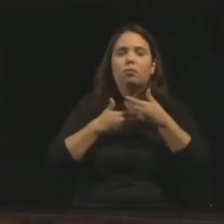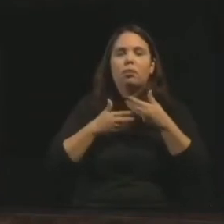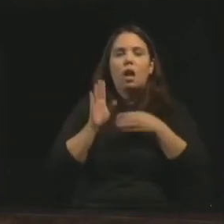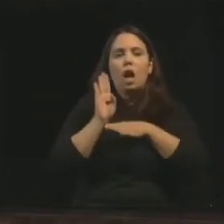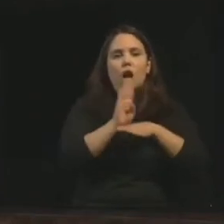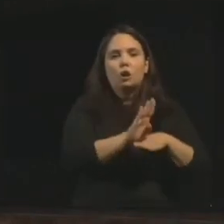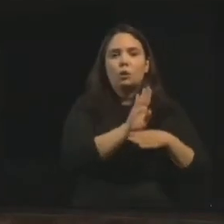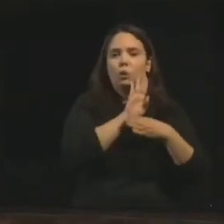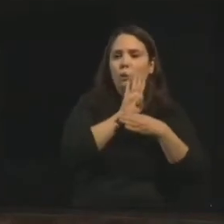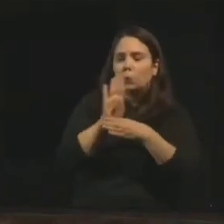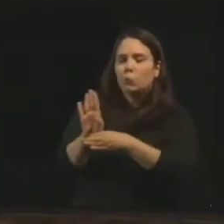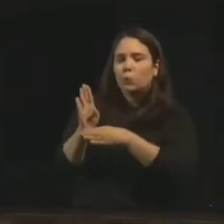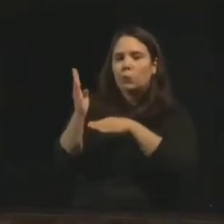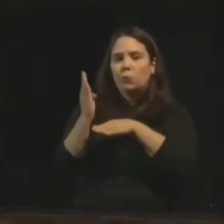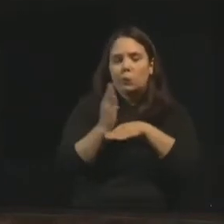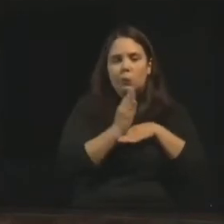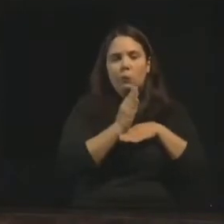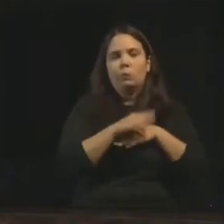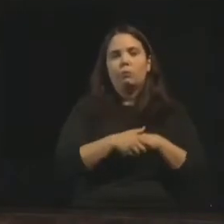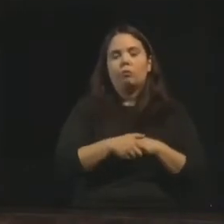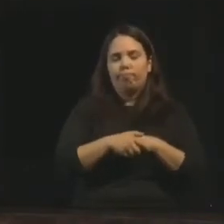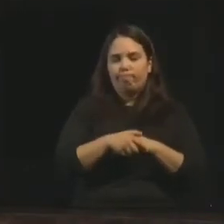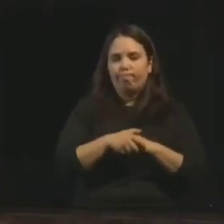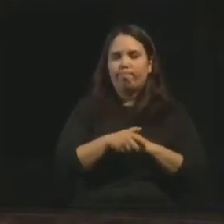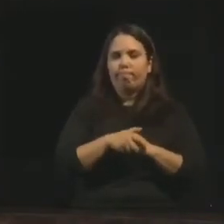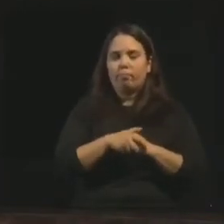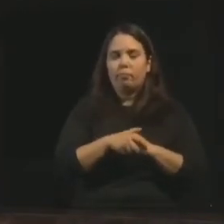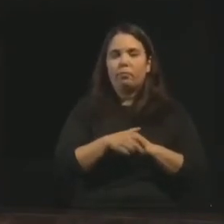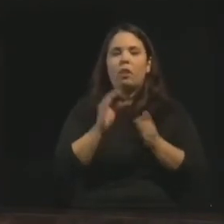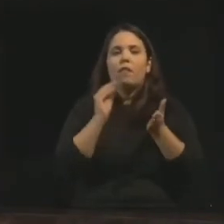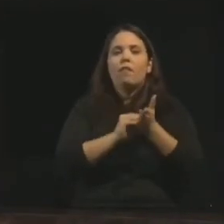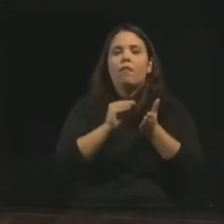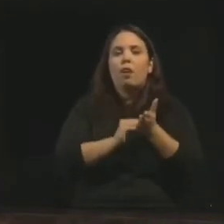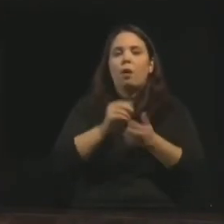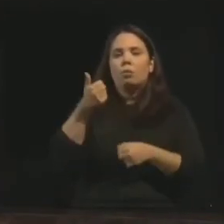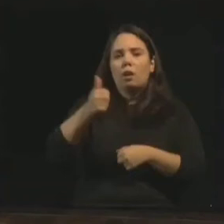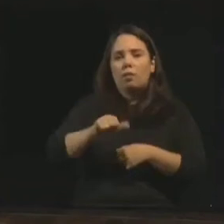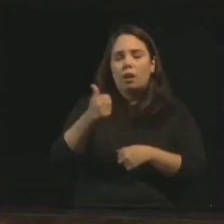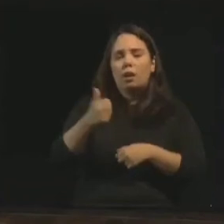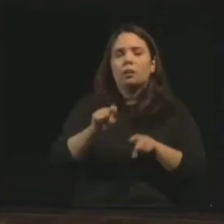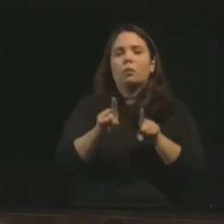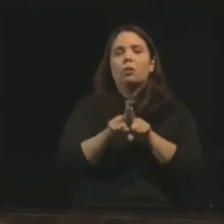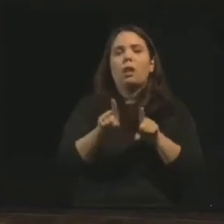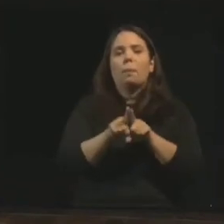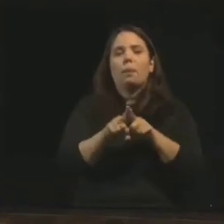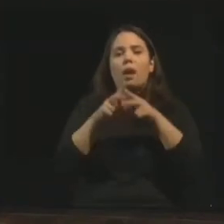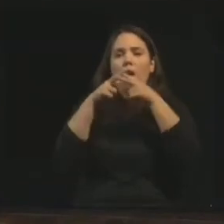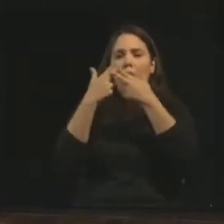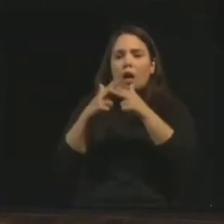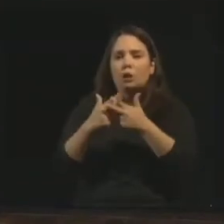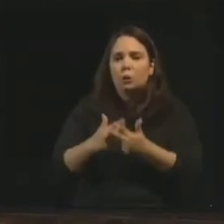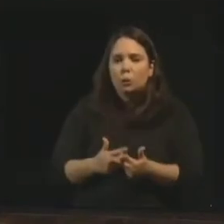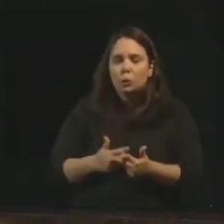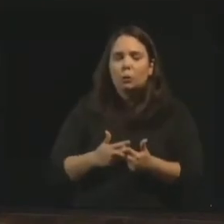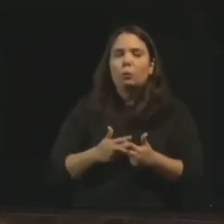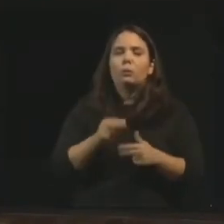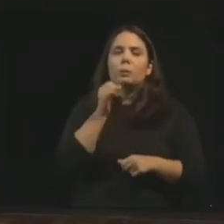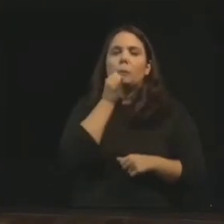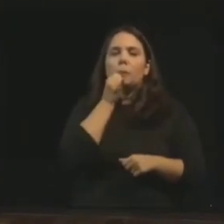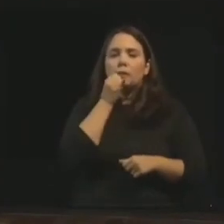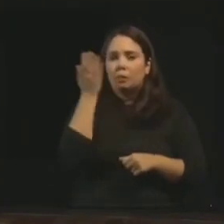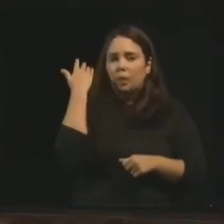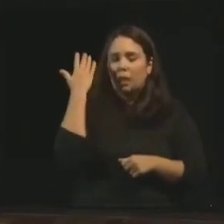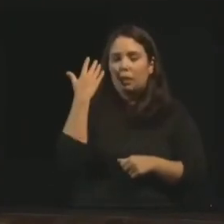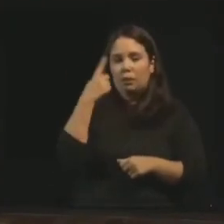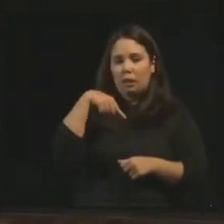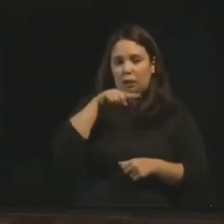outros, uns com as outras. A falta de avaliação e de ajustes na atividade mediúnica, lembra o o Nietzsche comentou?